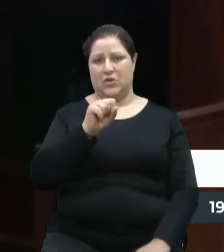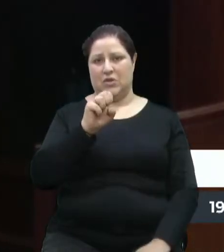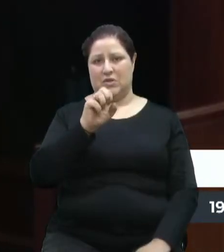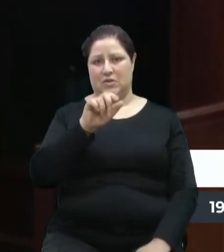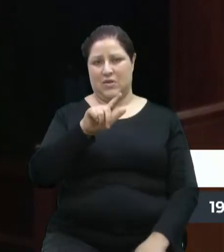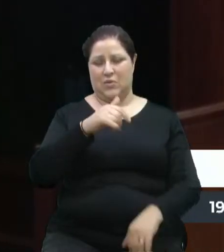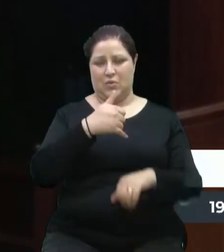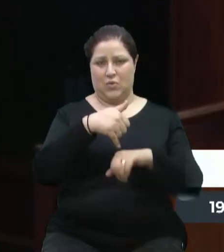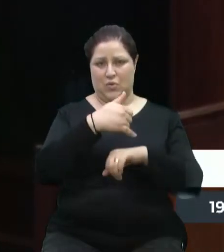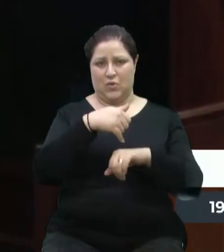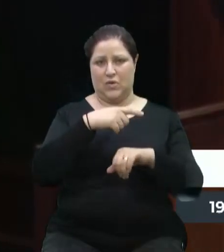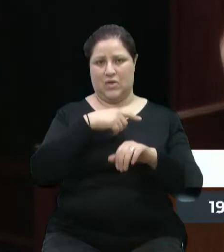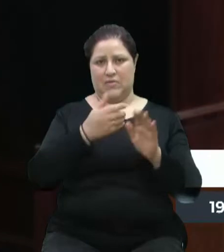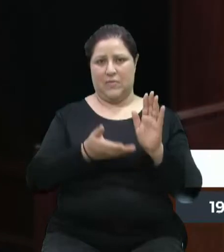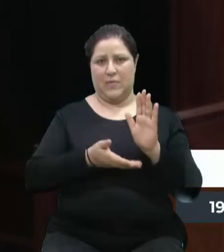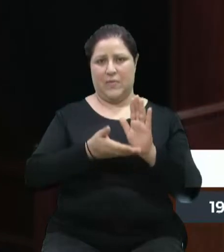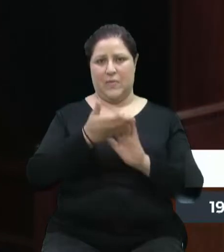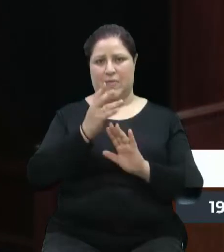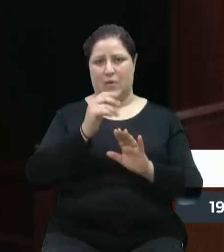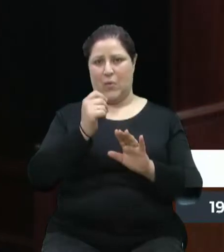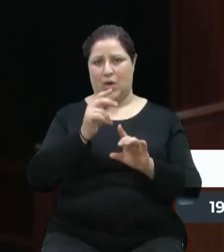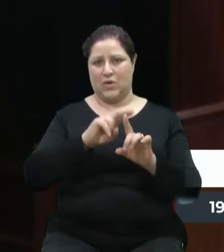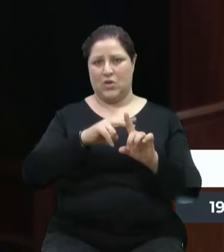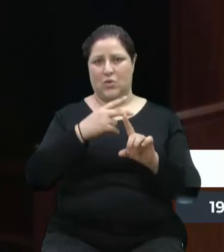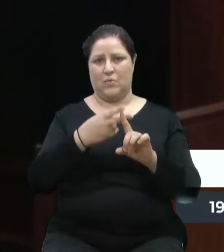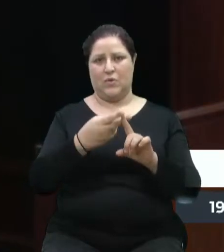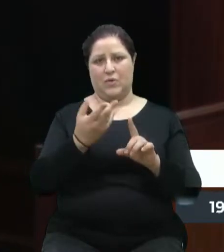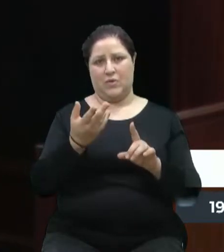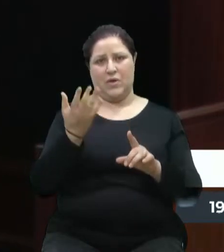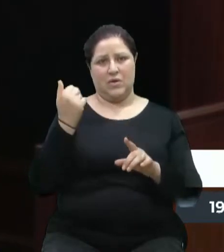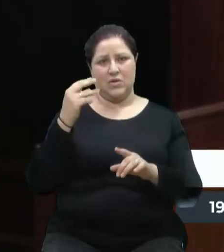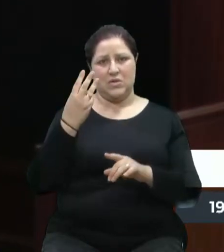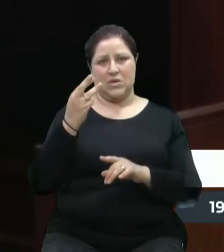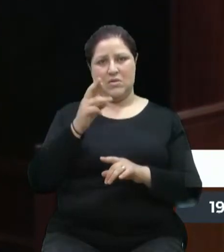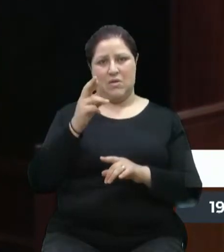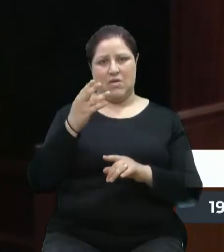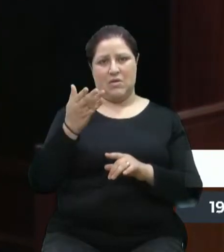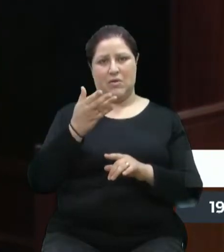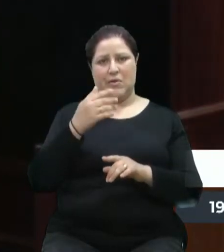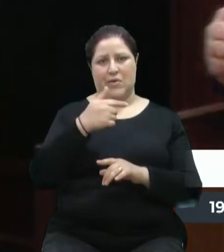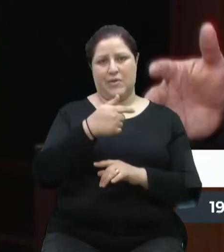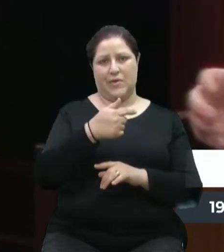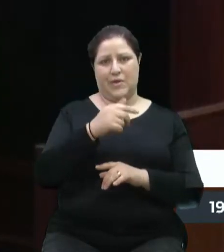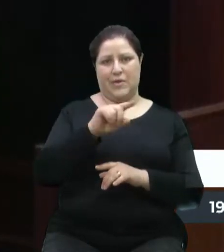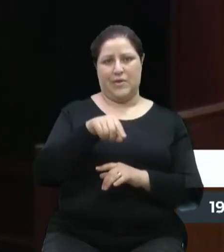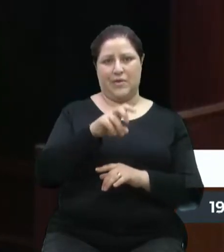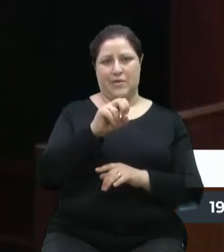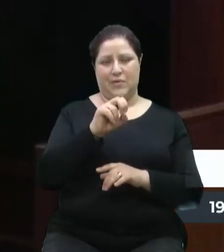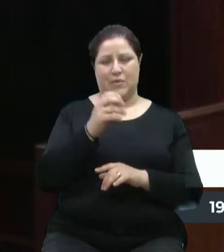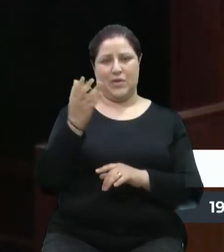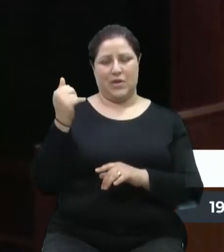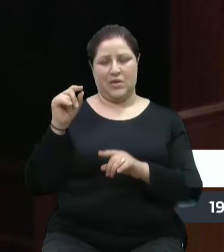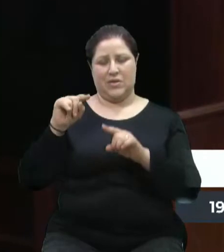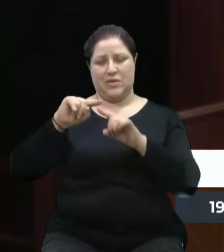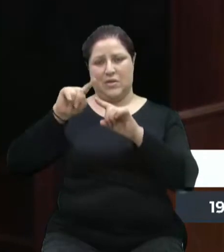R$,00, hoje é R 7,50. Um pneu custava R 700,00, hoje custa R$.400,00.